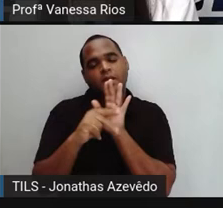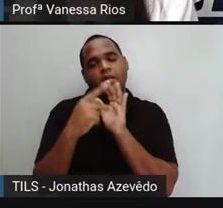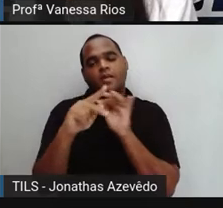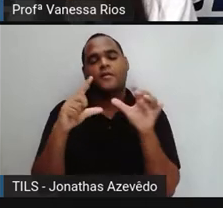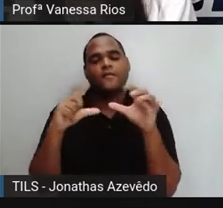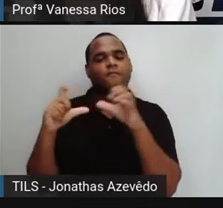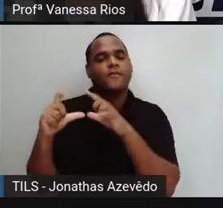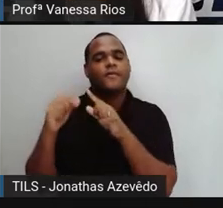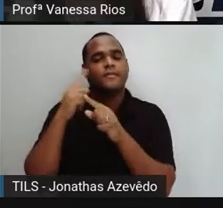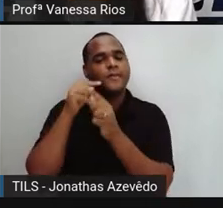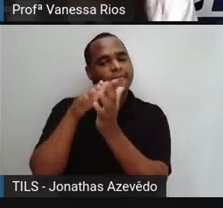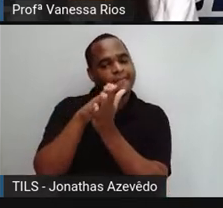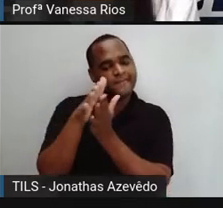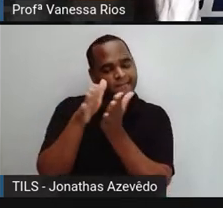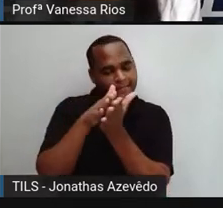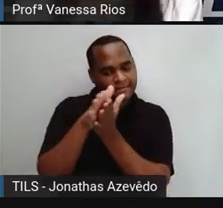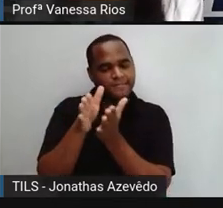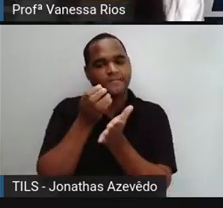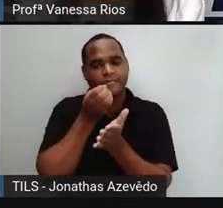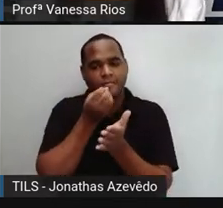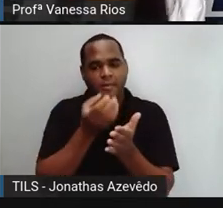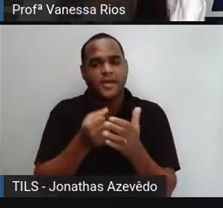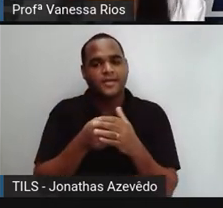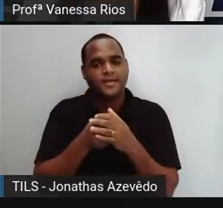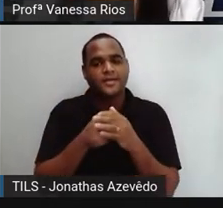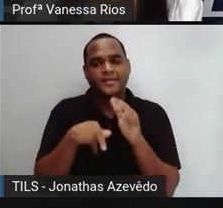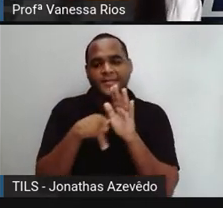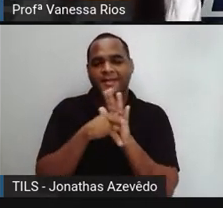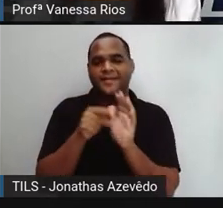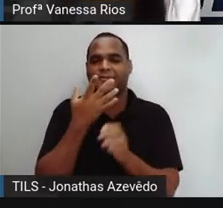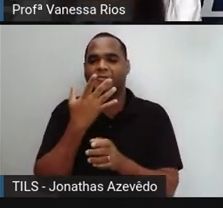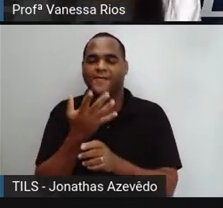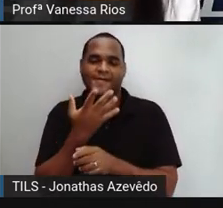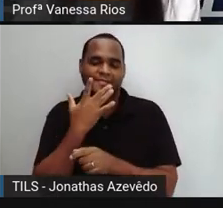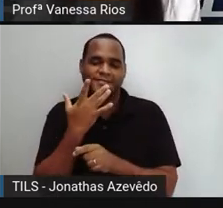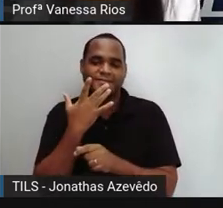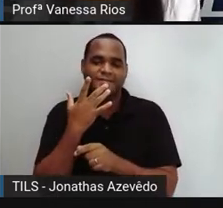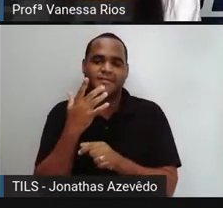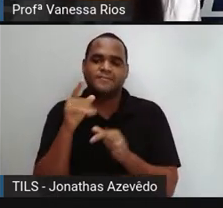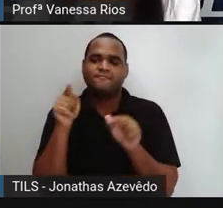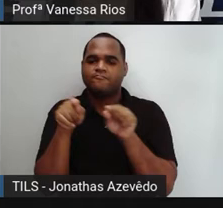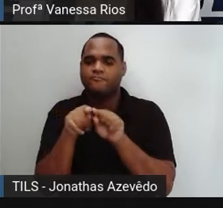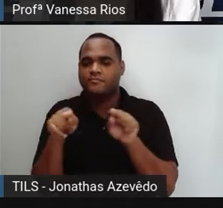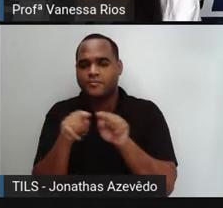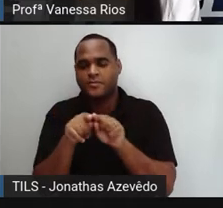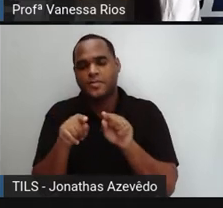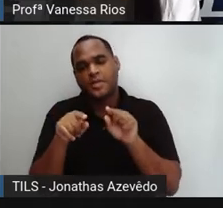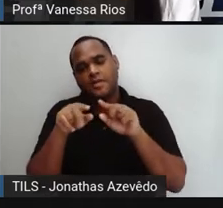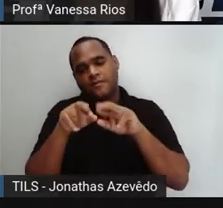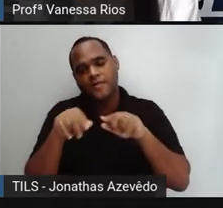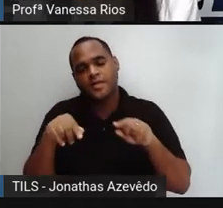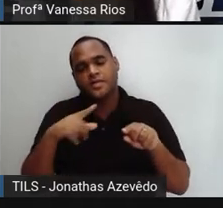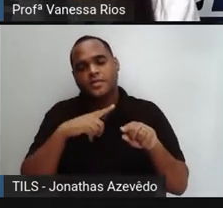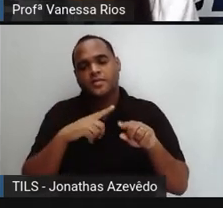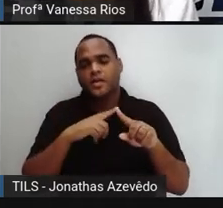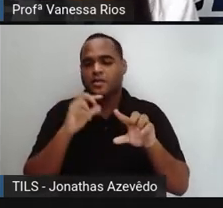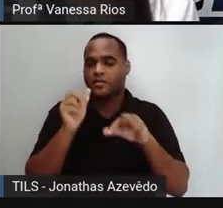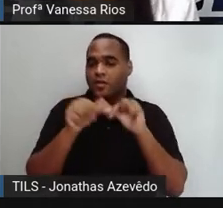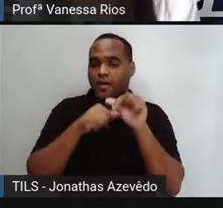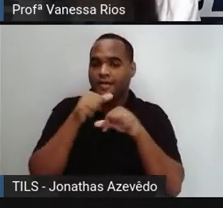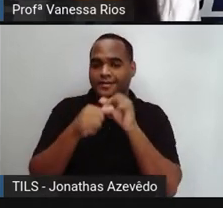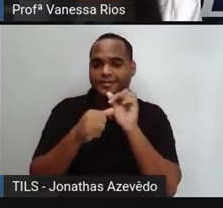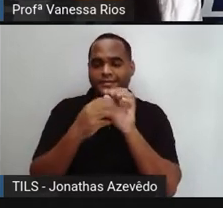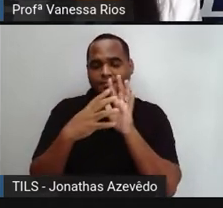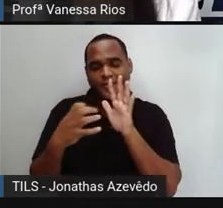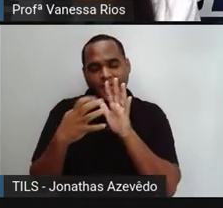forma impressa. A gente vê aí a presença das cores, a gente vê formas de fazer a revelação,